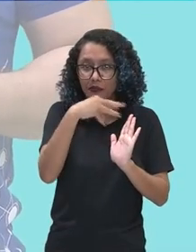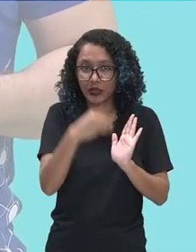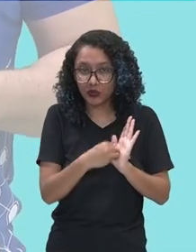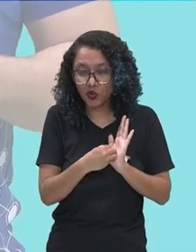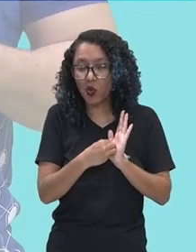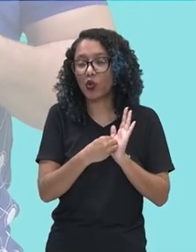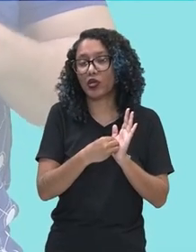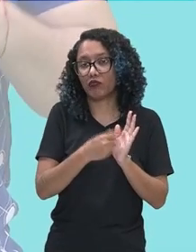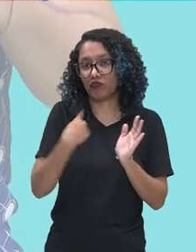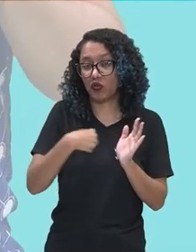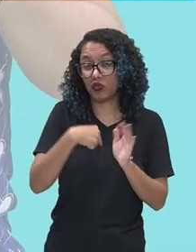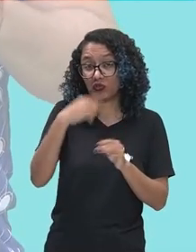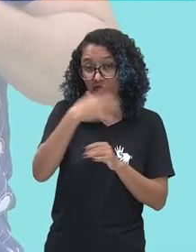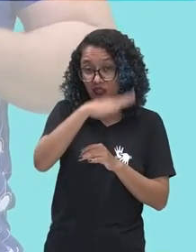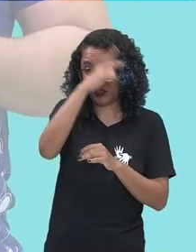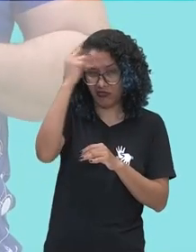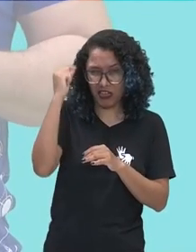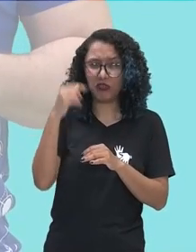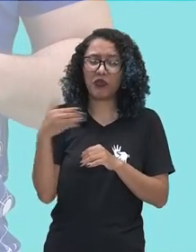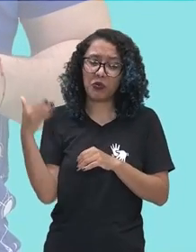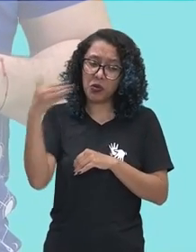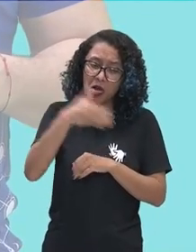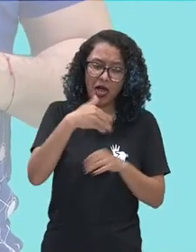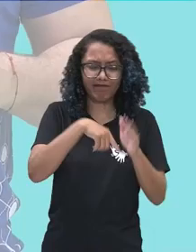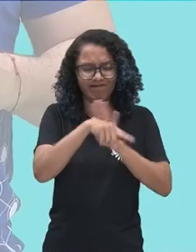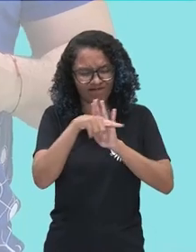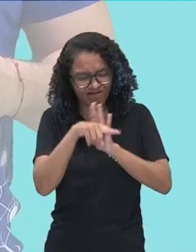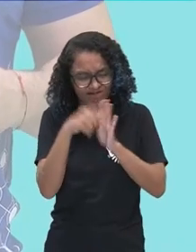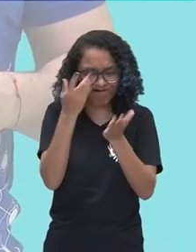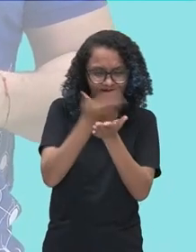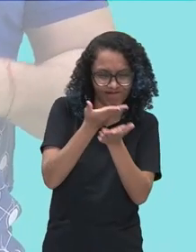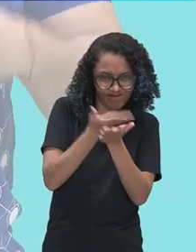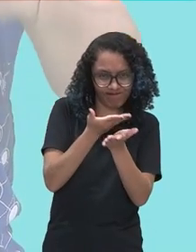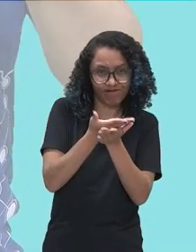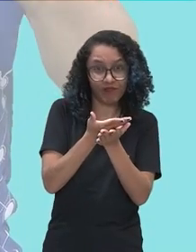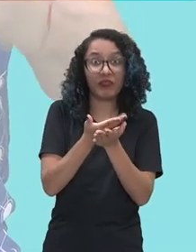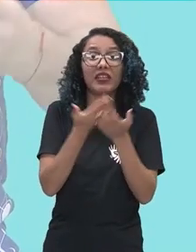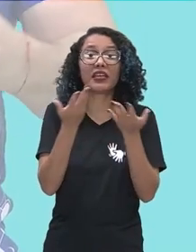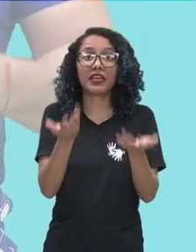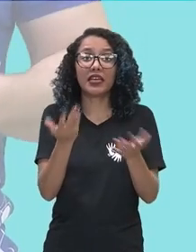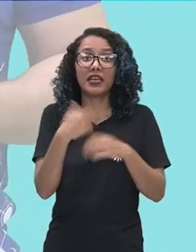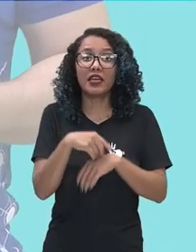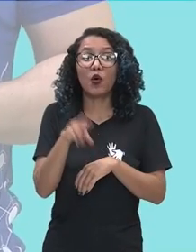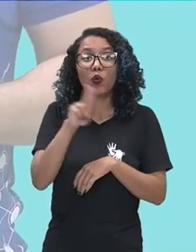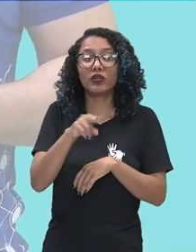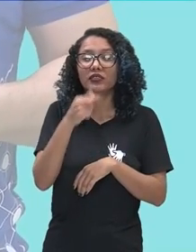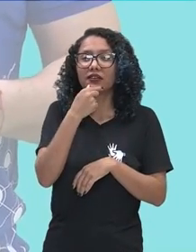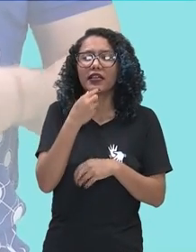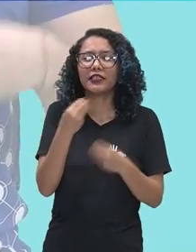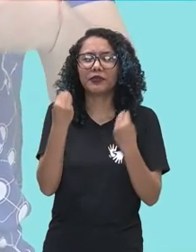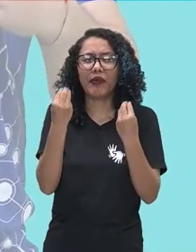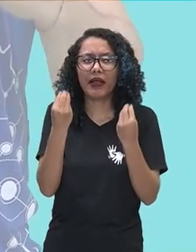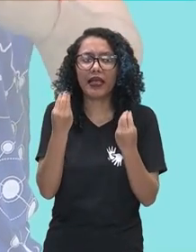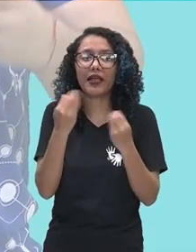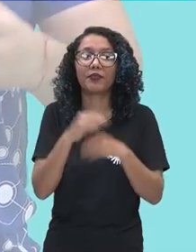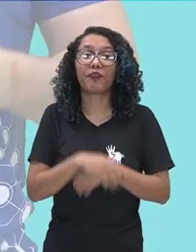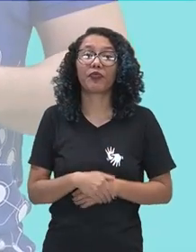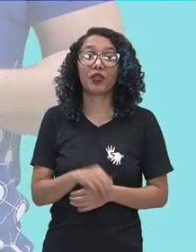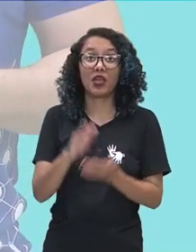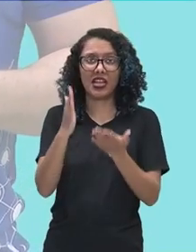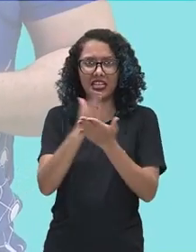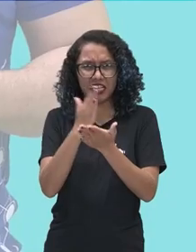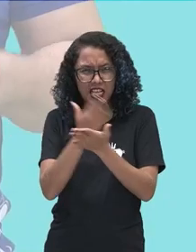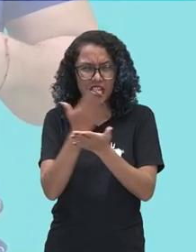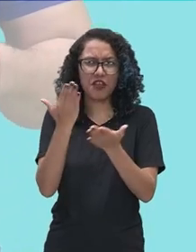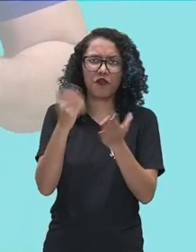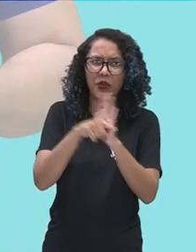região. E o inglês é a língua utilizada para publicar os resultados. Se vocês forem